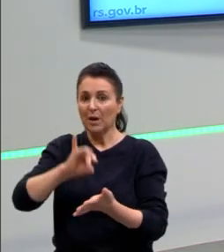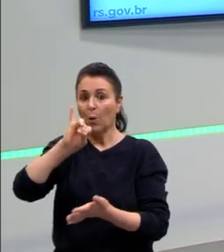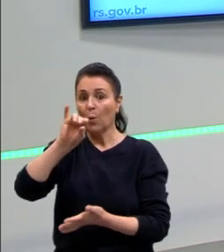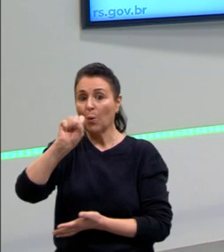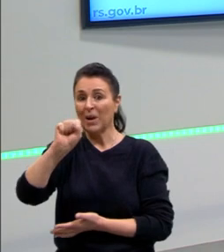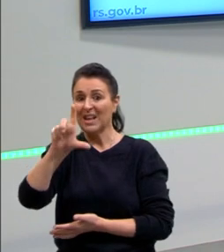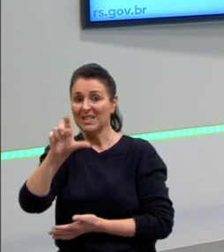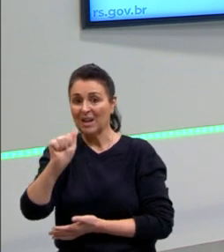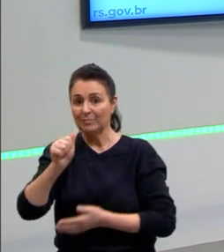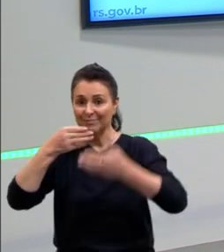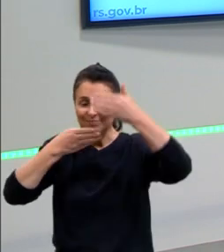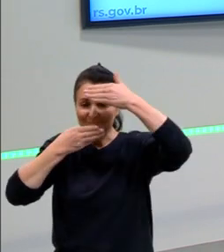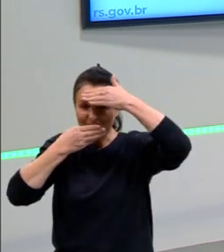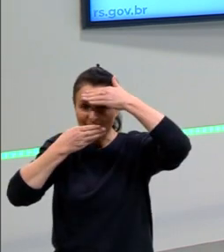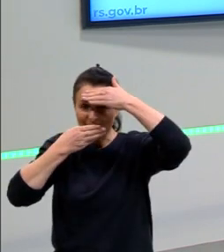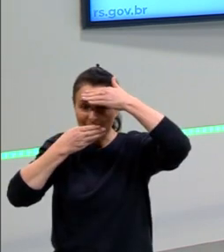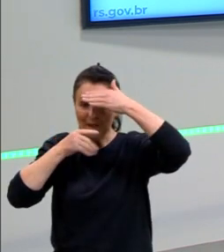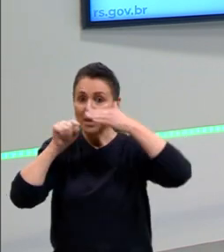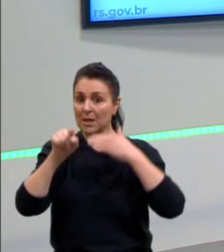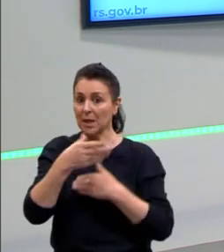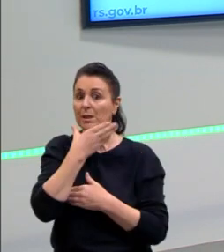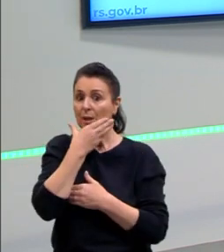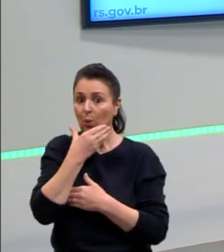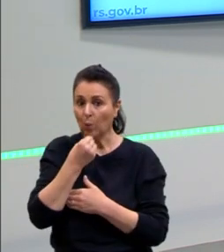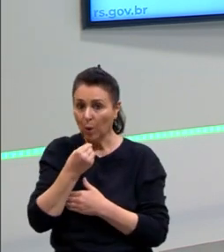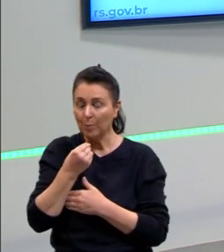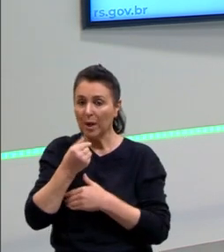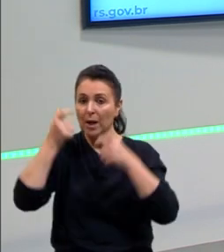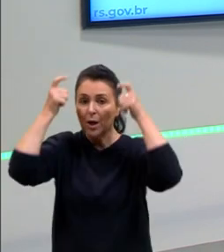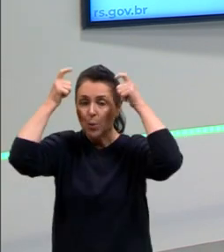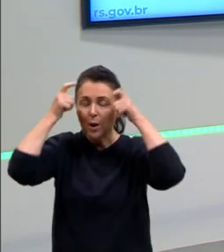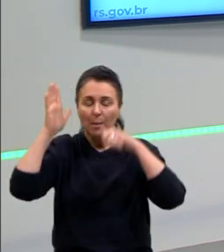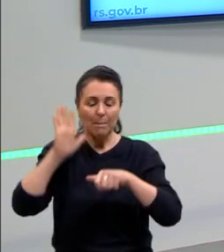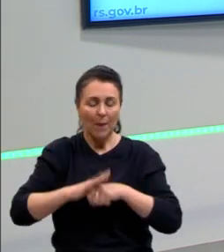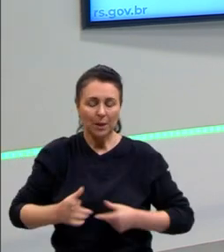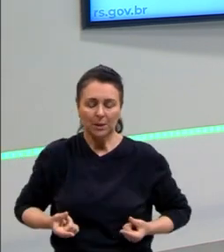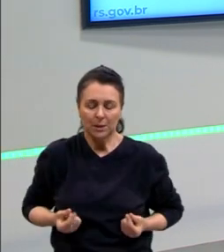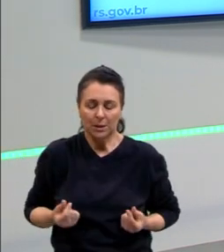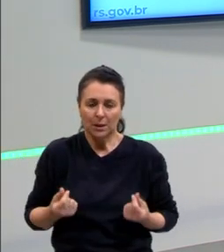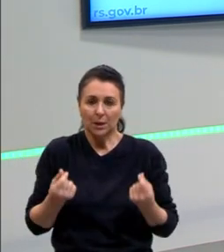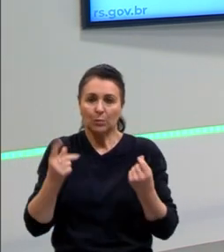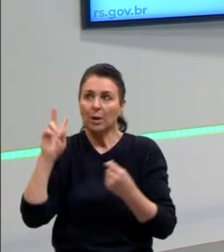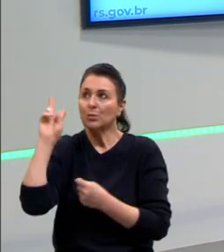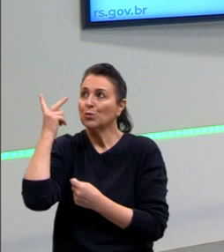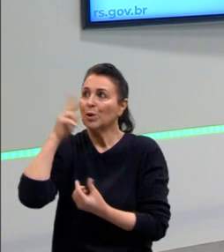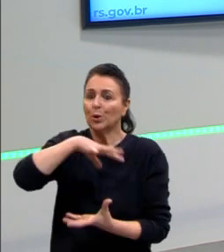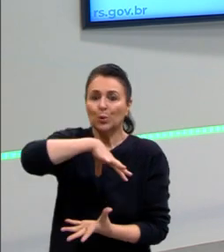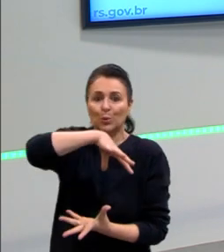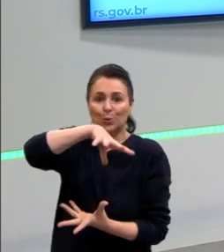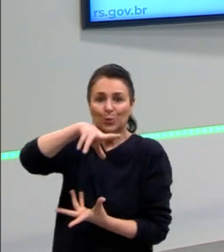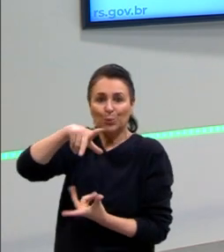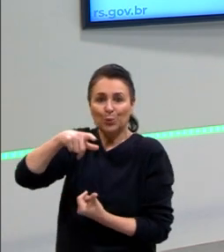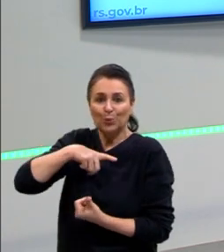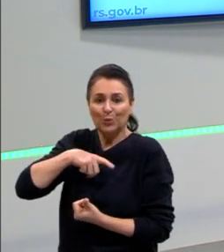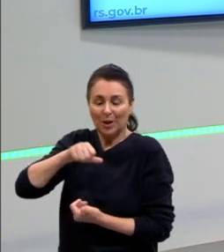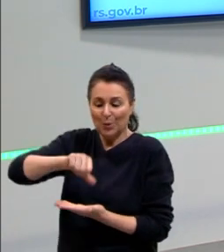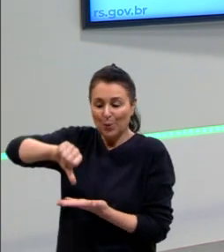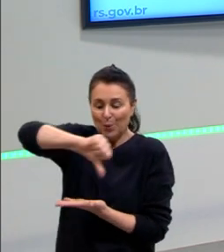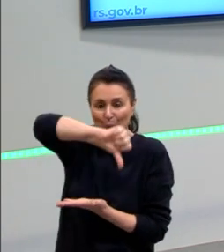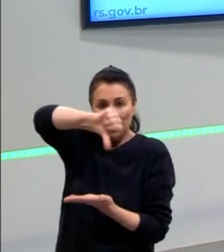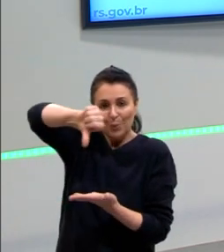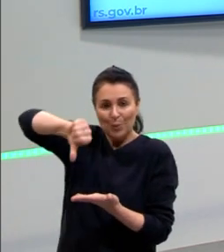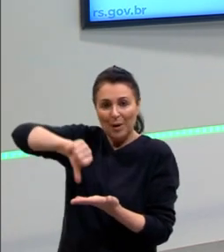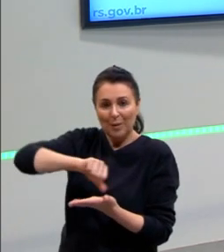E Mansamusa, ele é muito importante porque ele é considerado um dos reis mais ricos de toda a história do mundo. Tem um mapa do